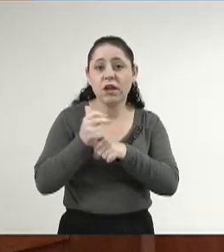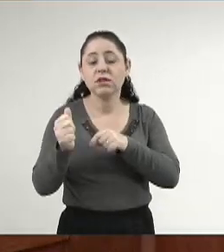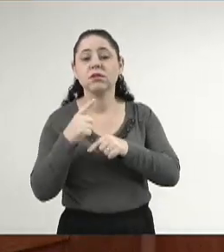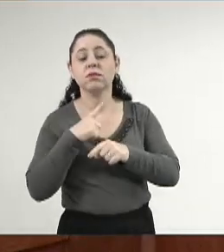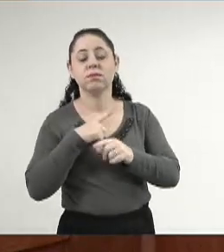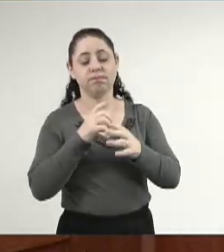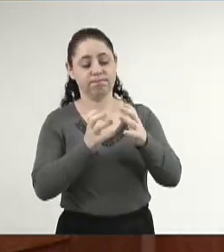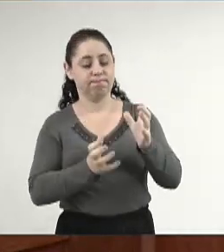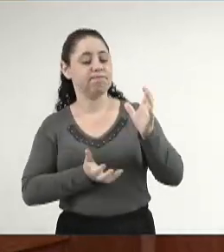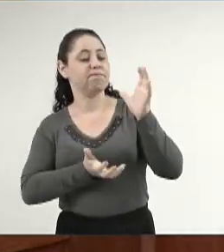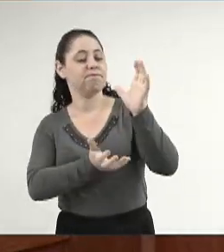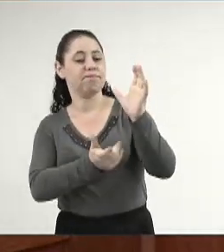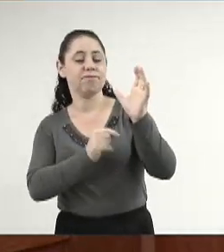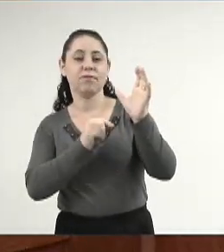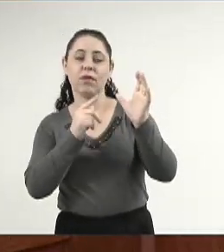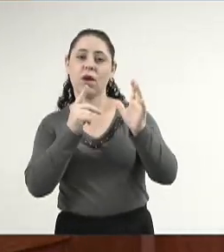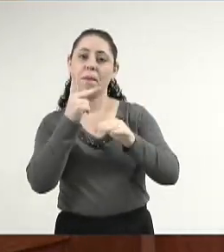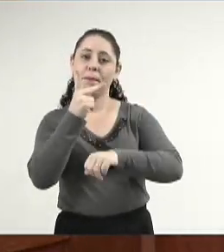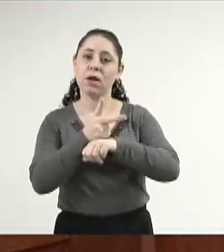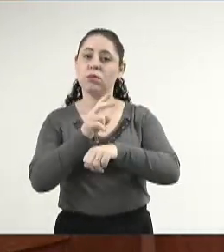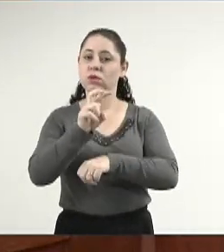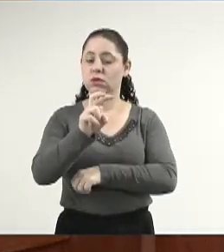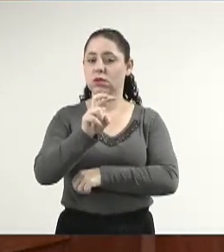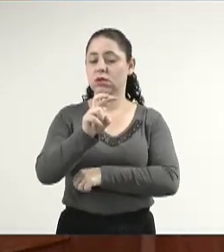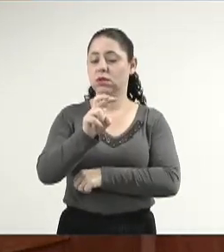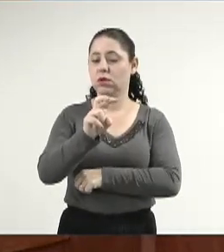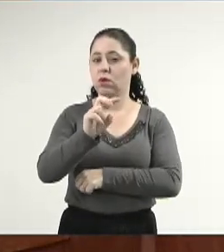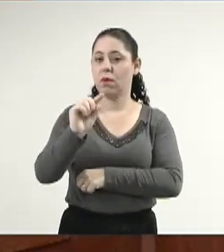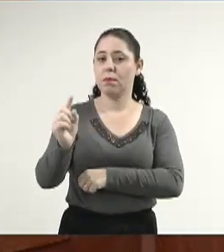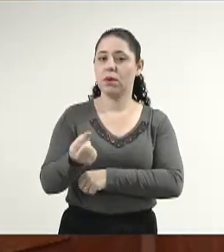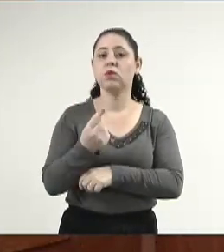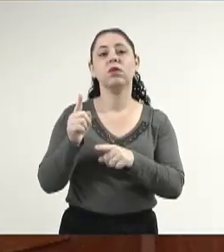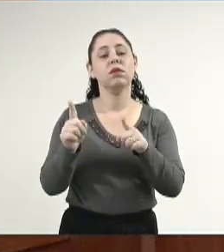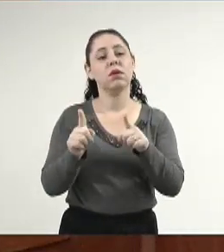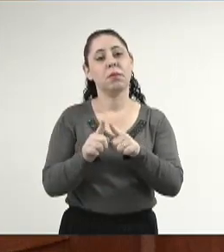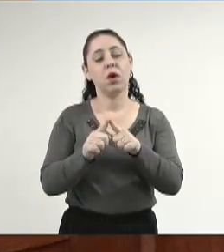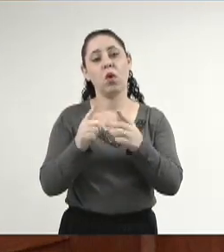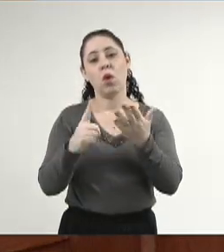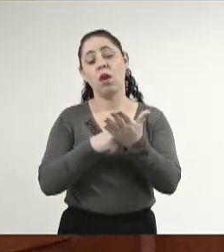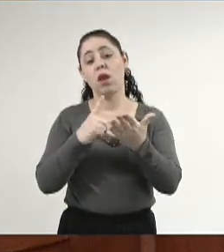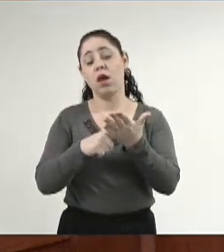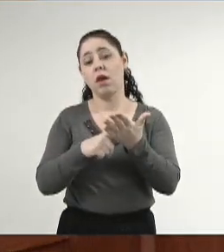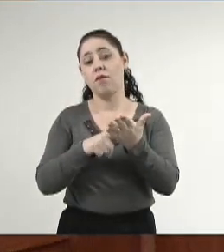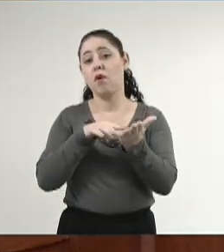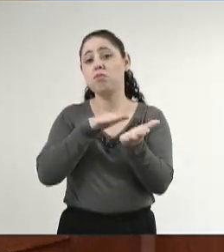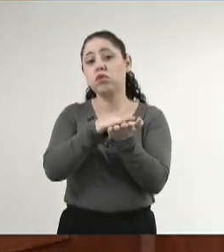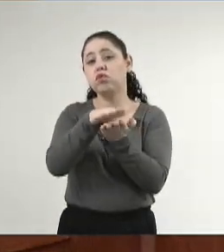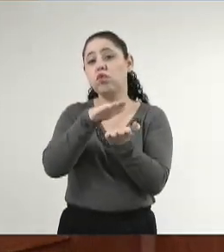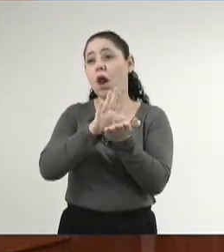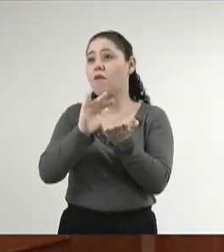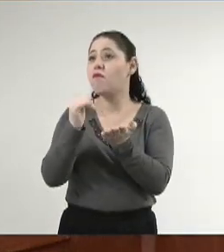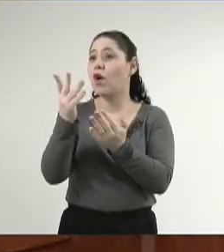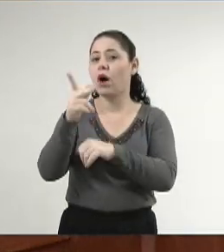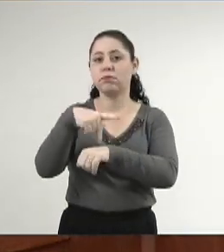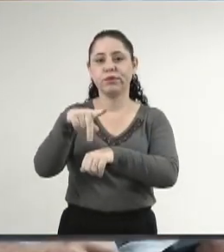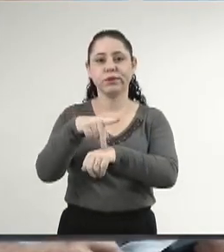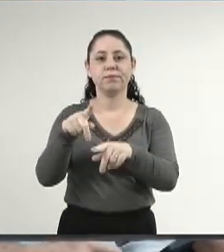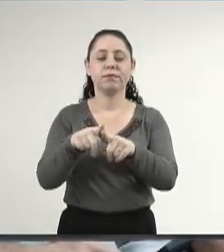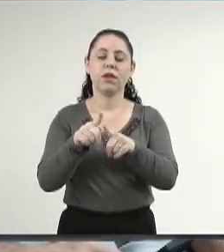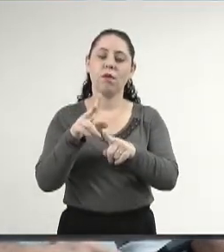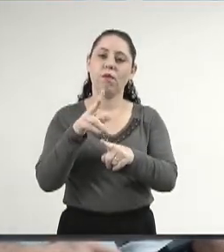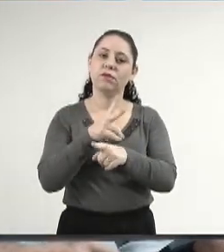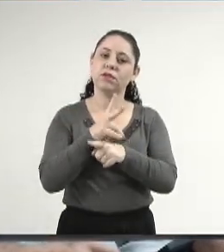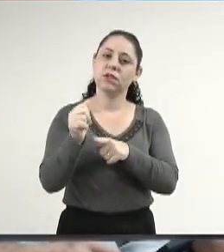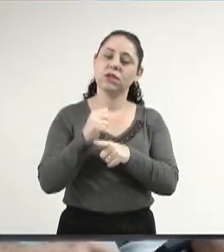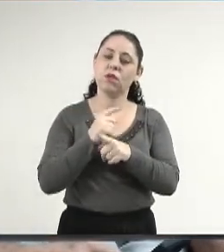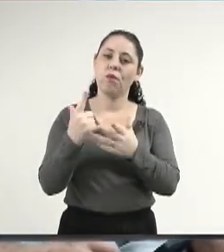estatueta e o prêmio de R$ 5 mil, exceto o livro brasileiro publicado no exterior. O vencedor da categoria livro